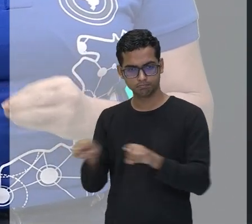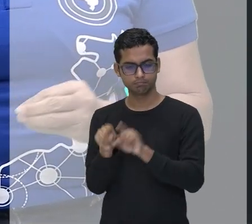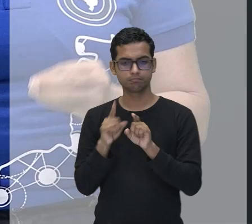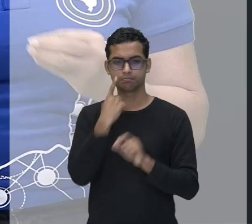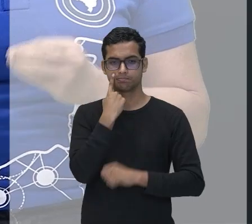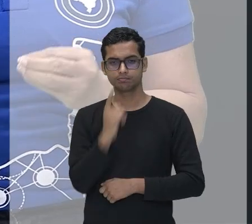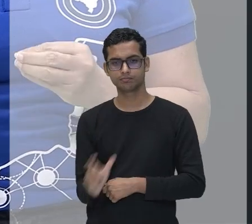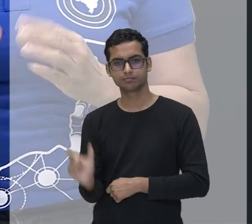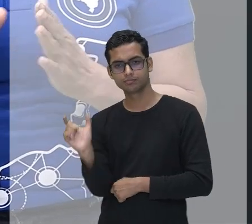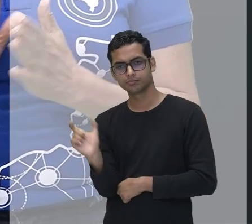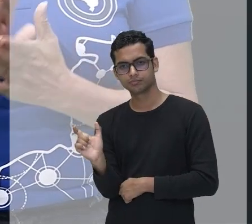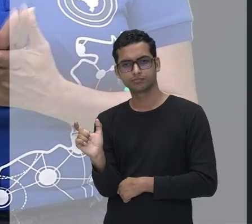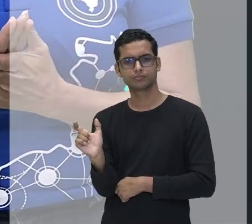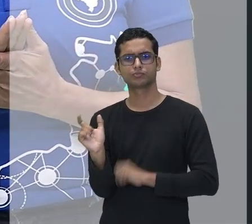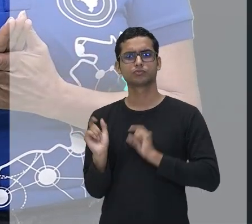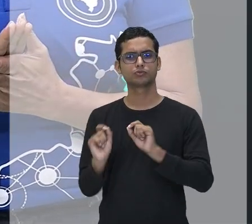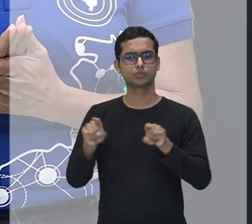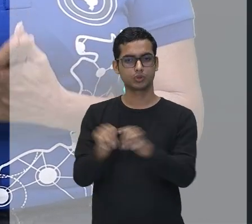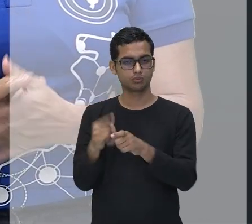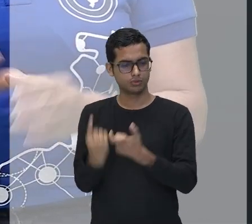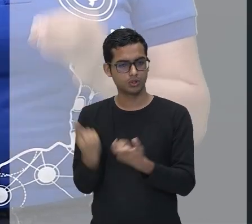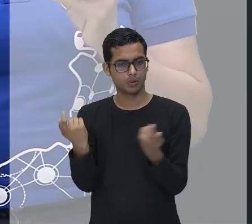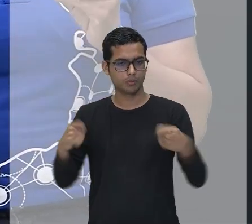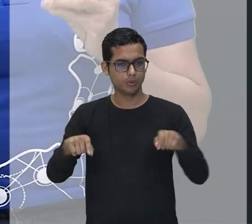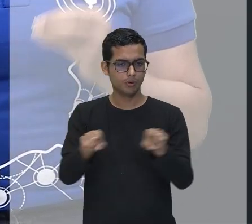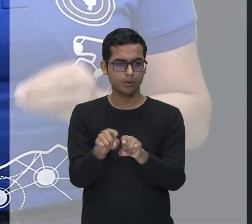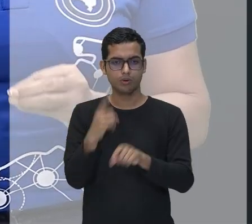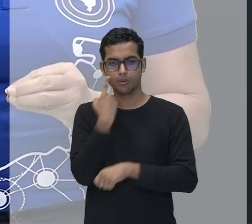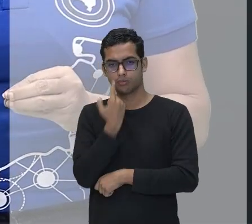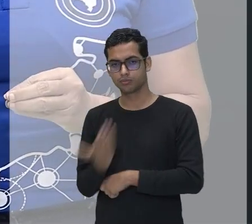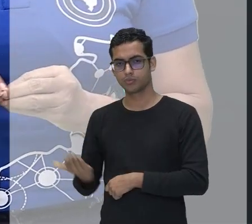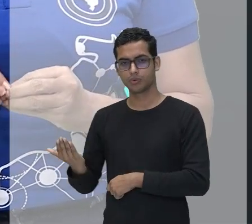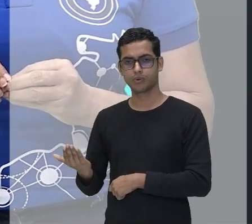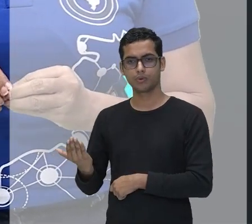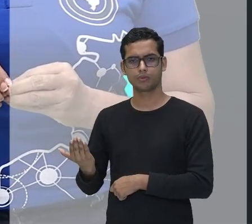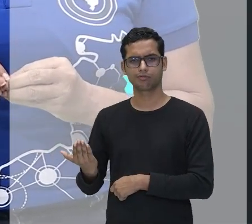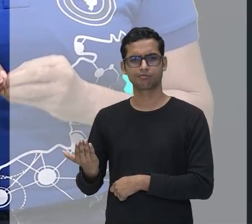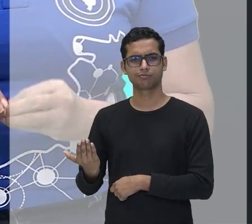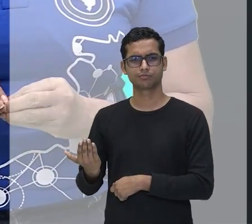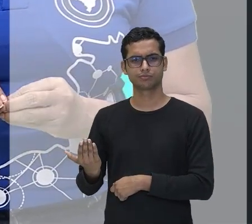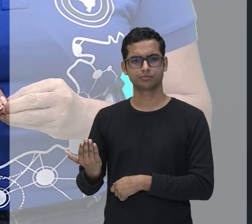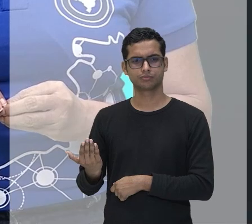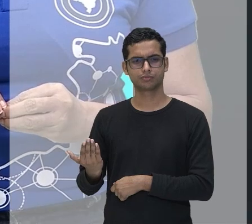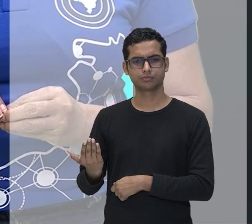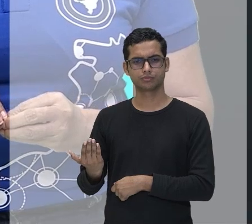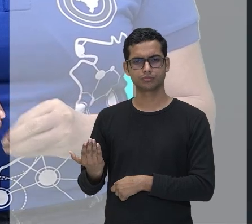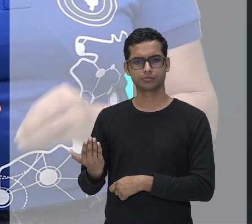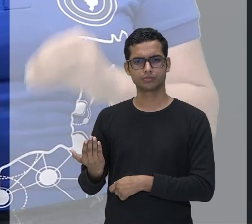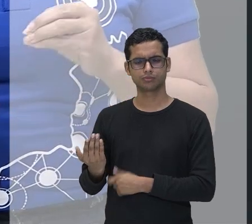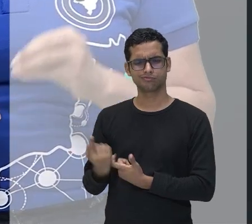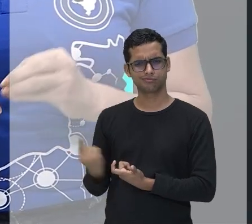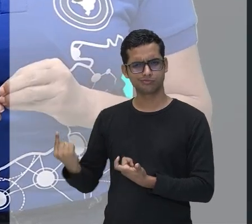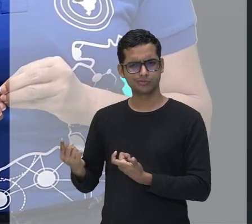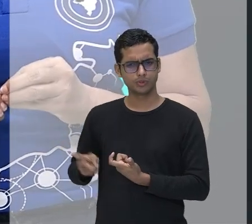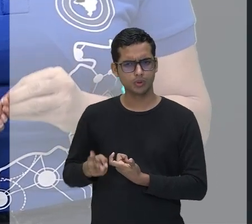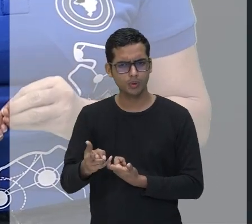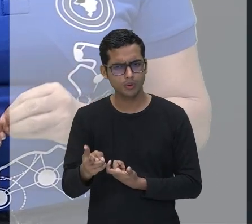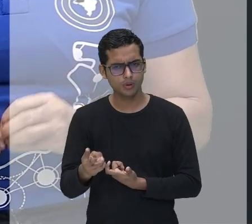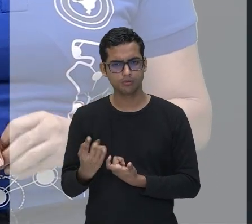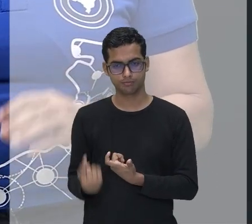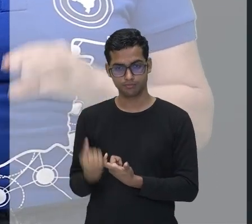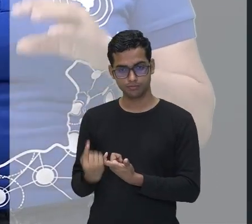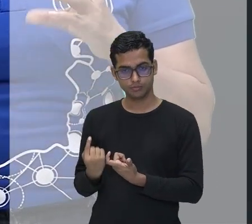Ele poderá ficar no singular. Por que ele poderá ficar no singular? Porque